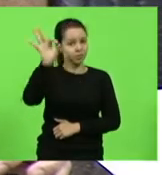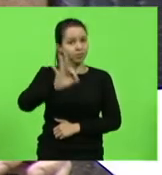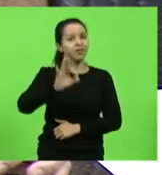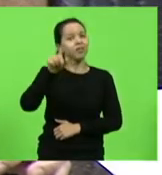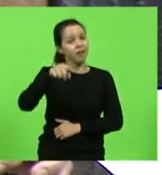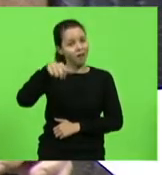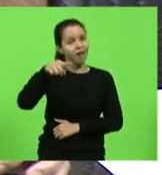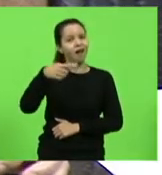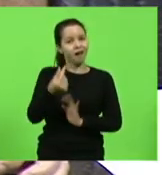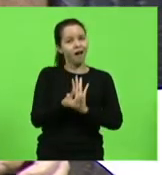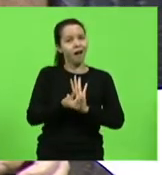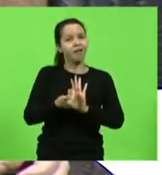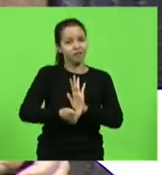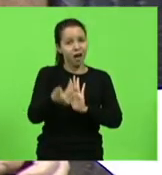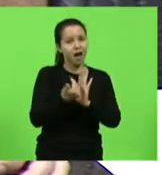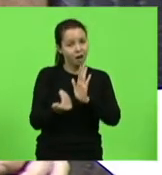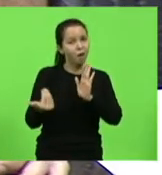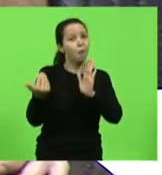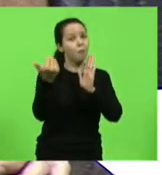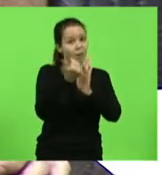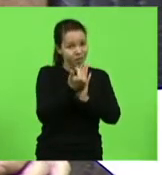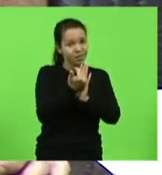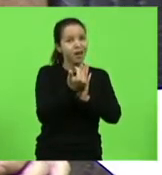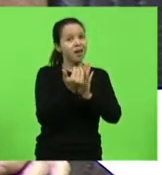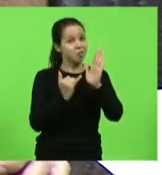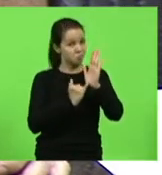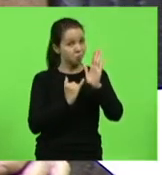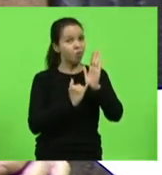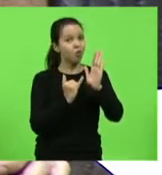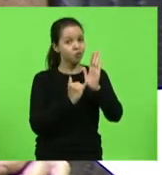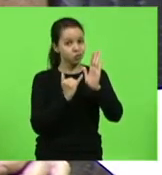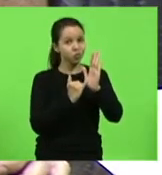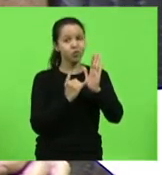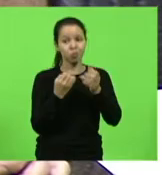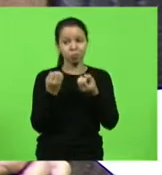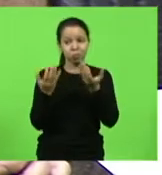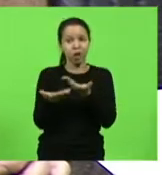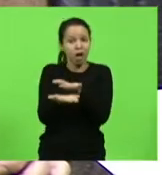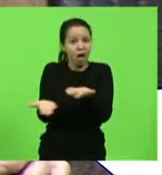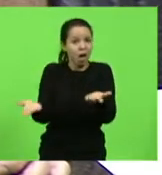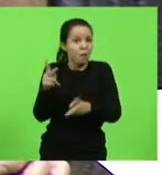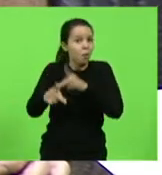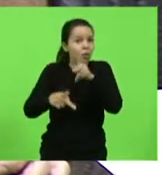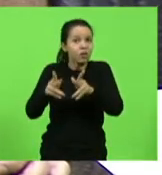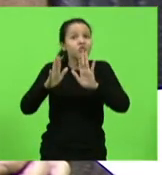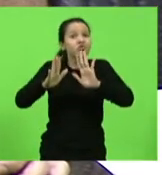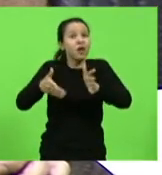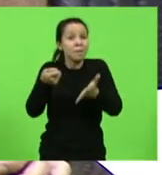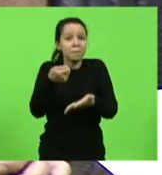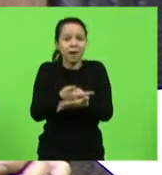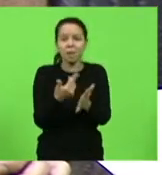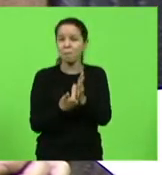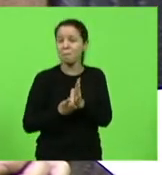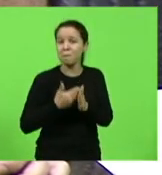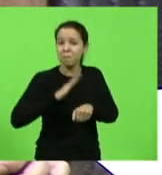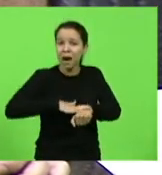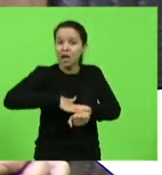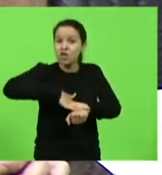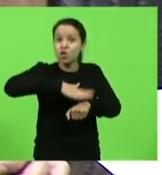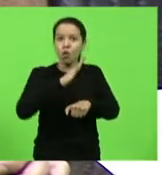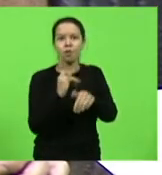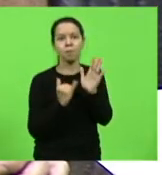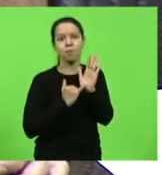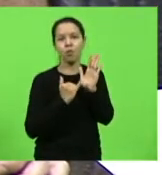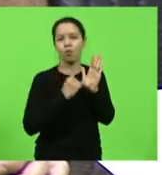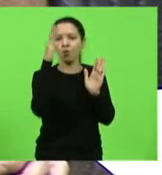tributária que vai ser aumentada para cima da população que já paga os maiores impostos do Brasil para ter que